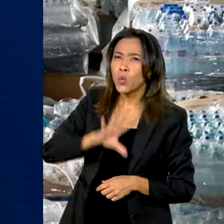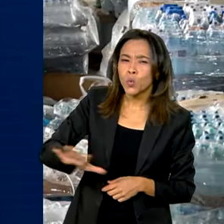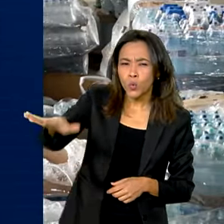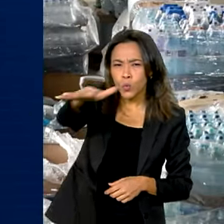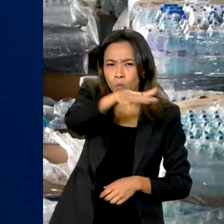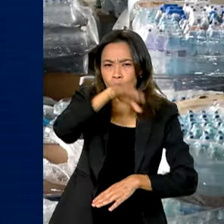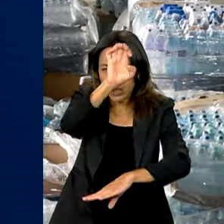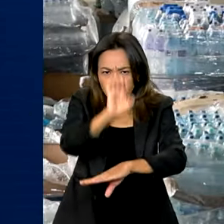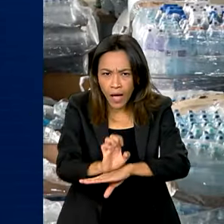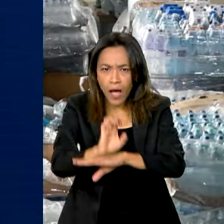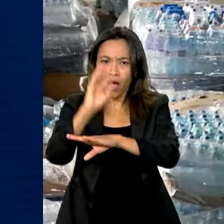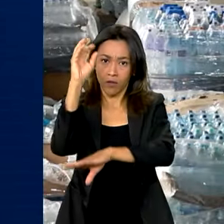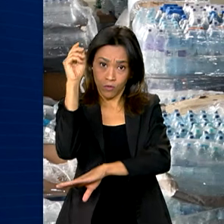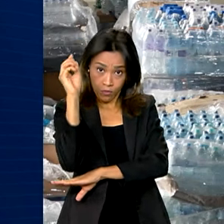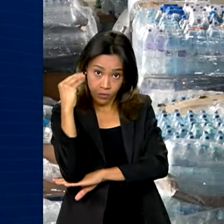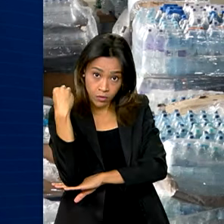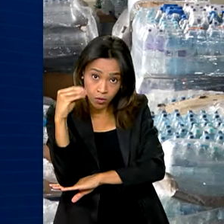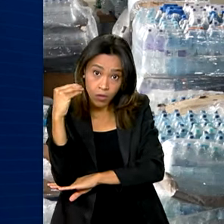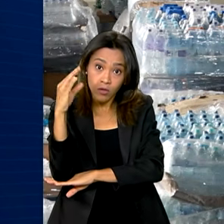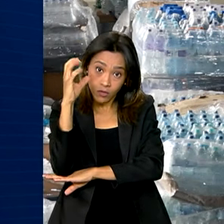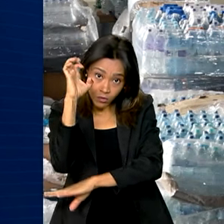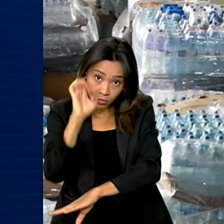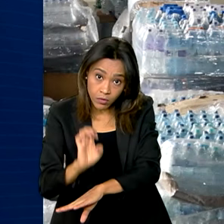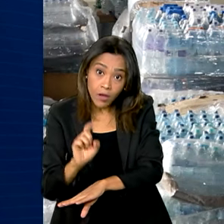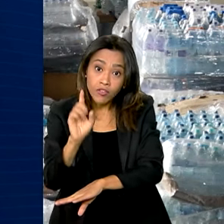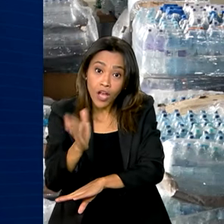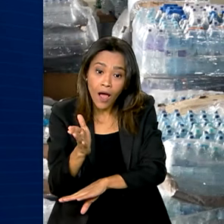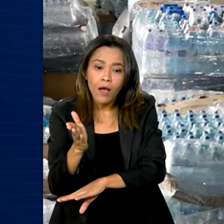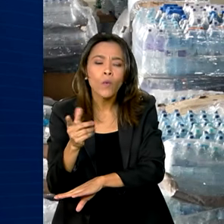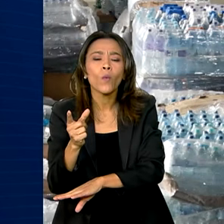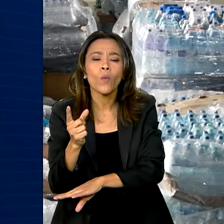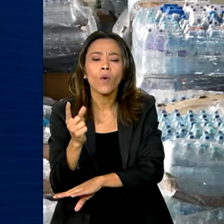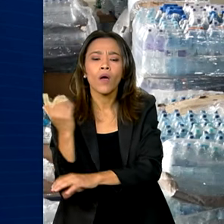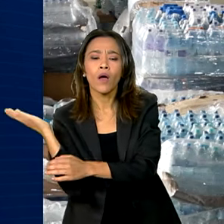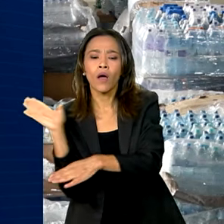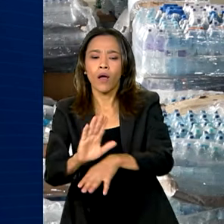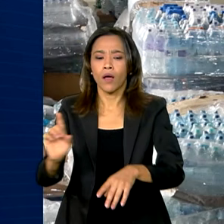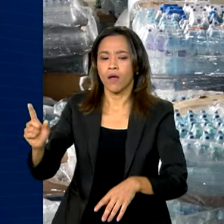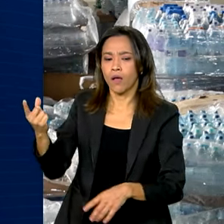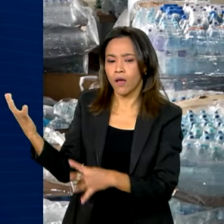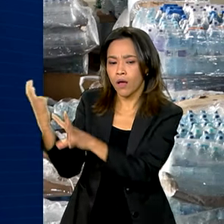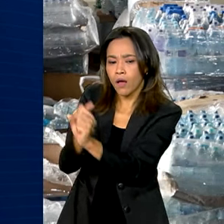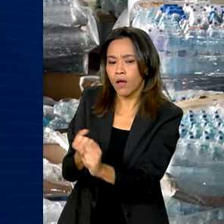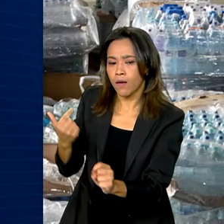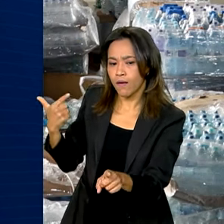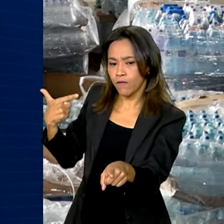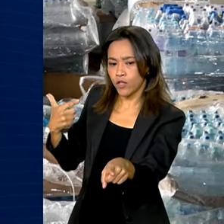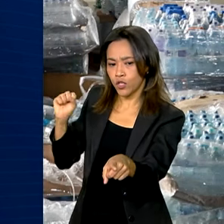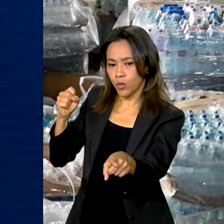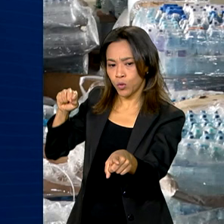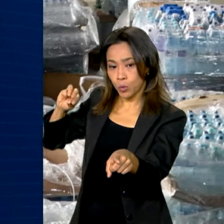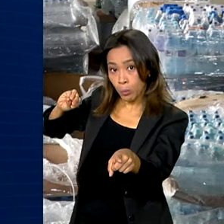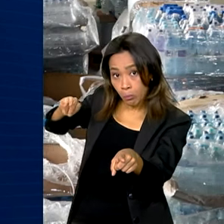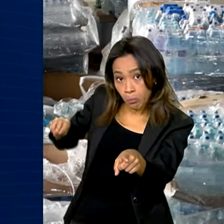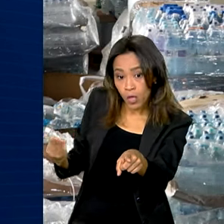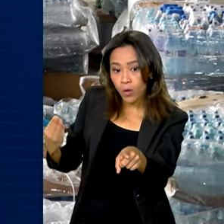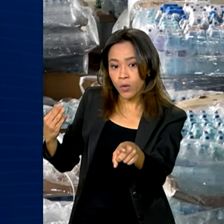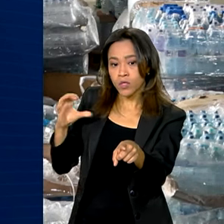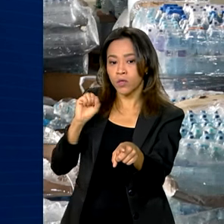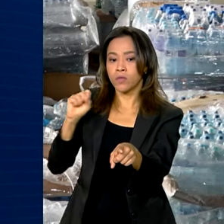o valor pago para auxiliar os desabrigados passa dos R$ 28,8 milhões,